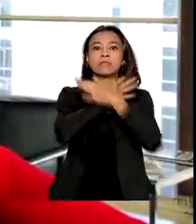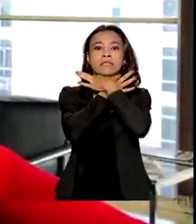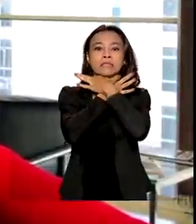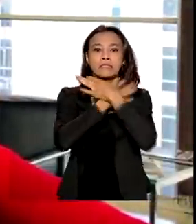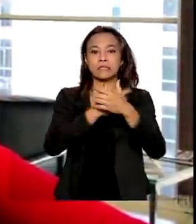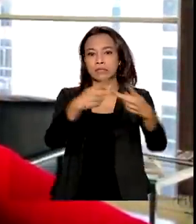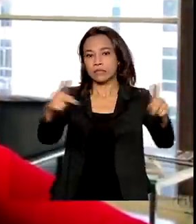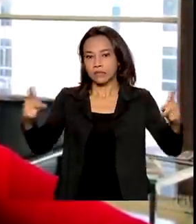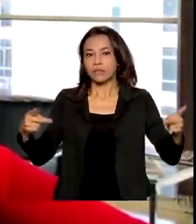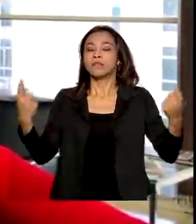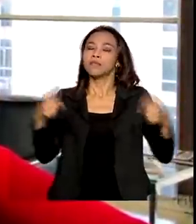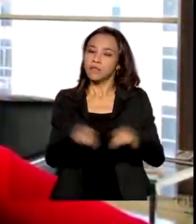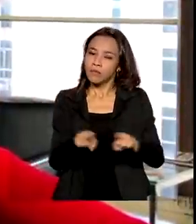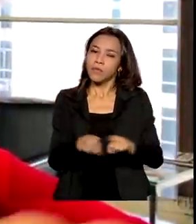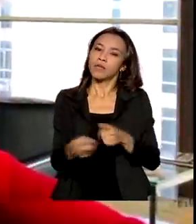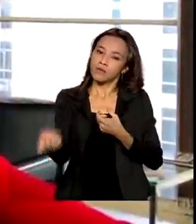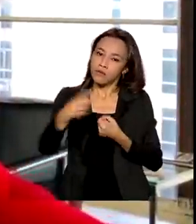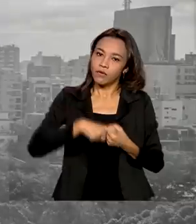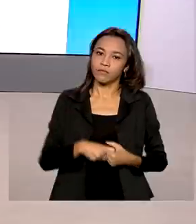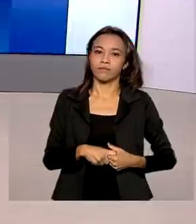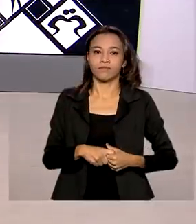a sua reinserção no mercado.